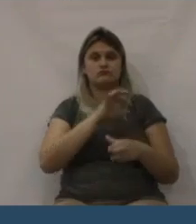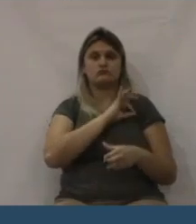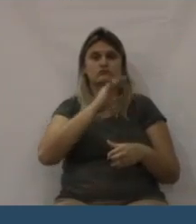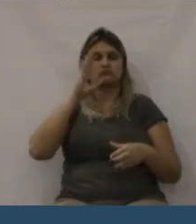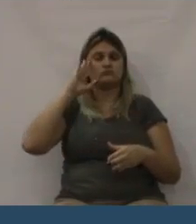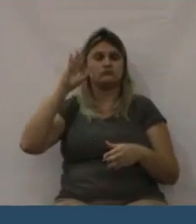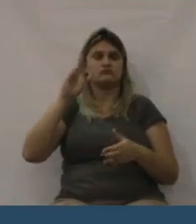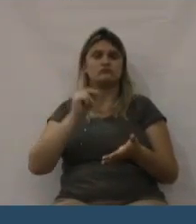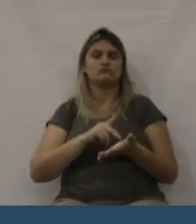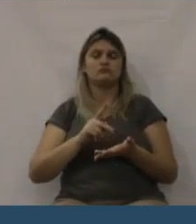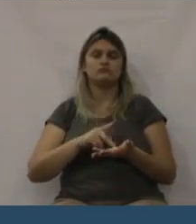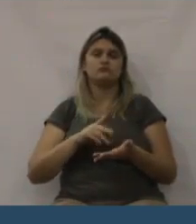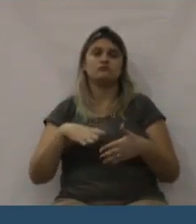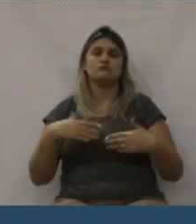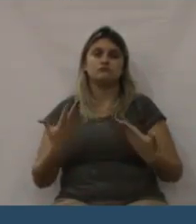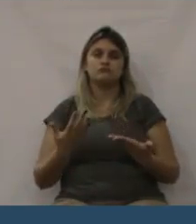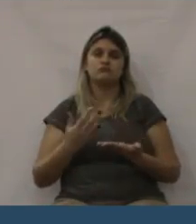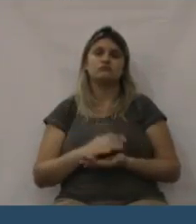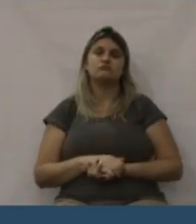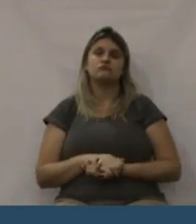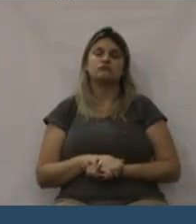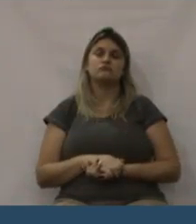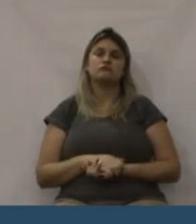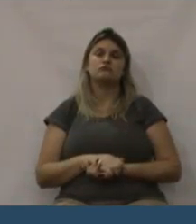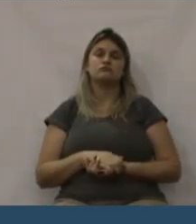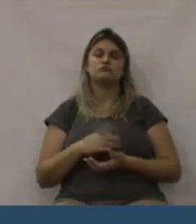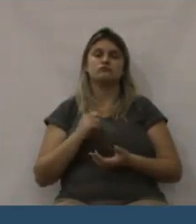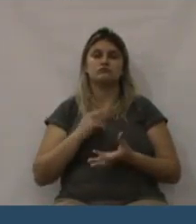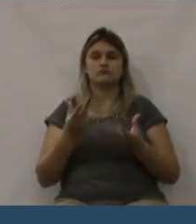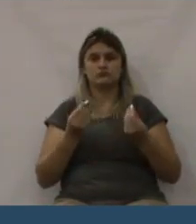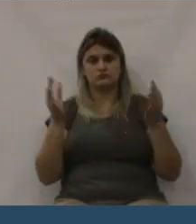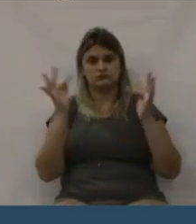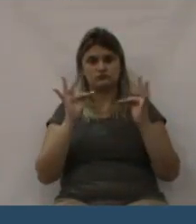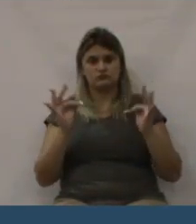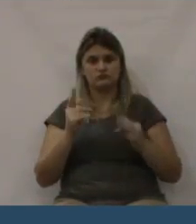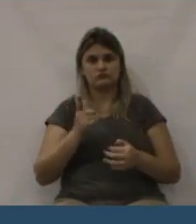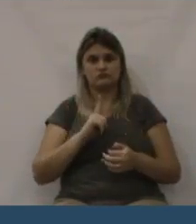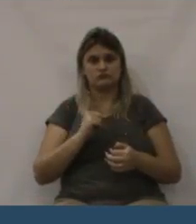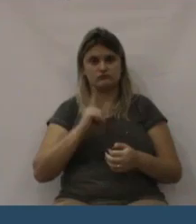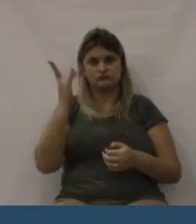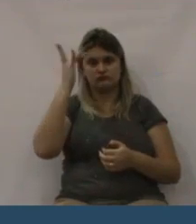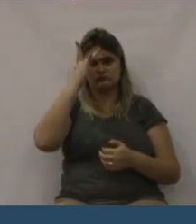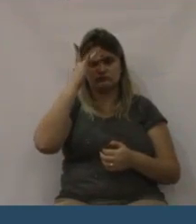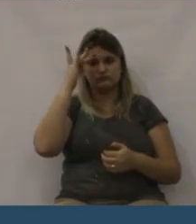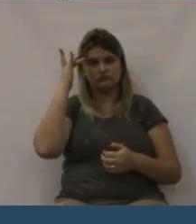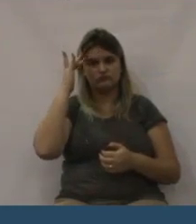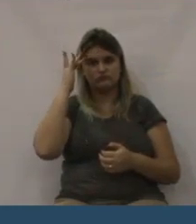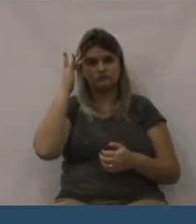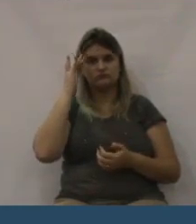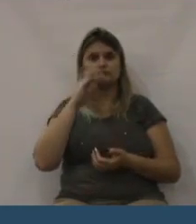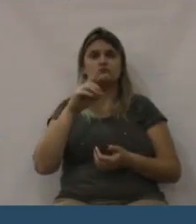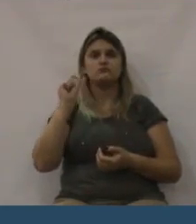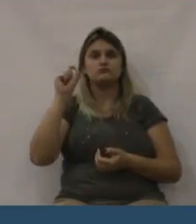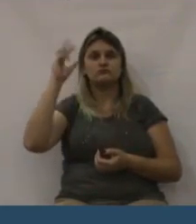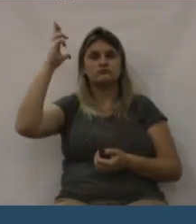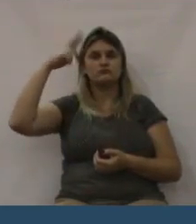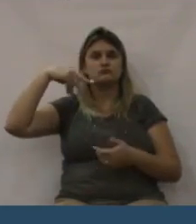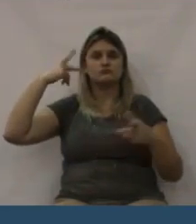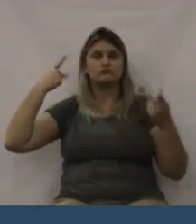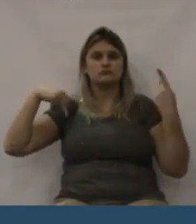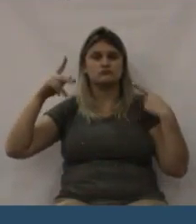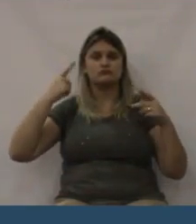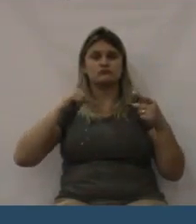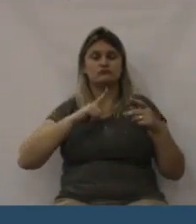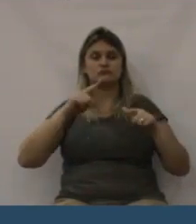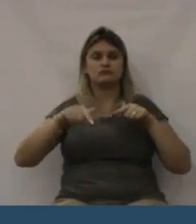sua força, conseguiu transformar a companhia em batalhão, a qual vai melhorar muito a segurança em